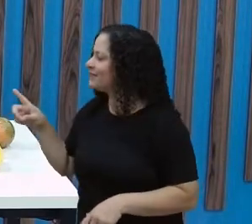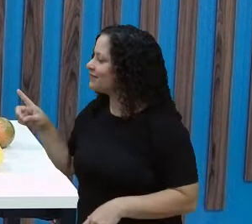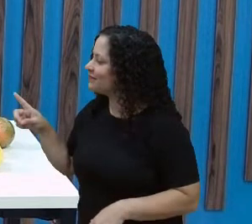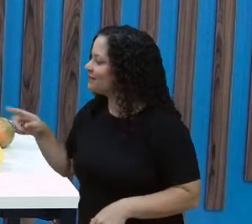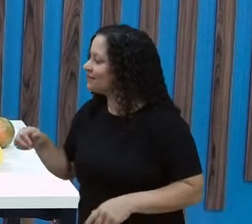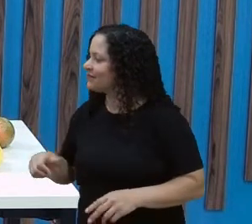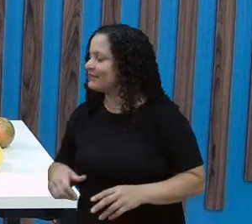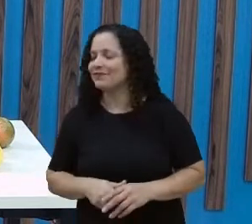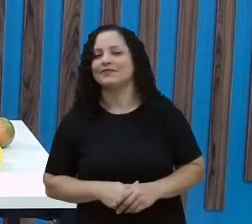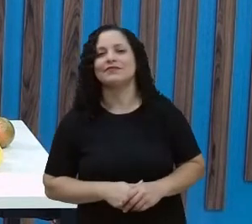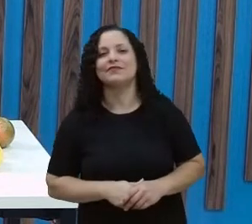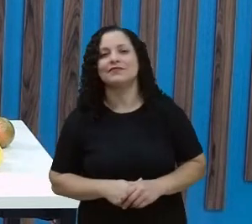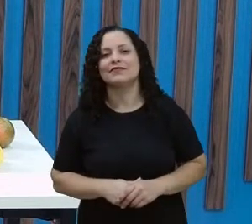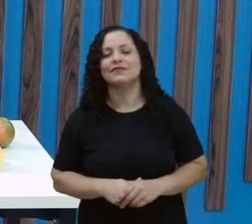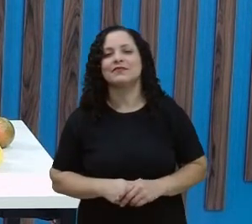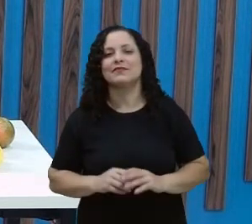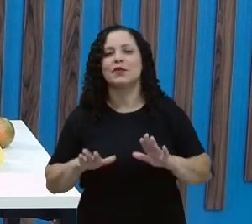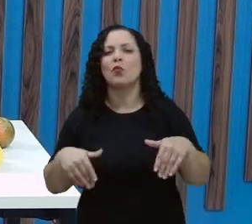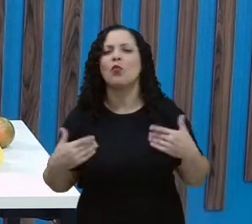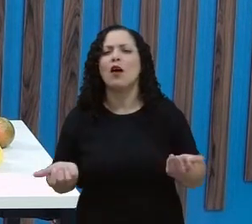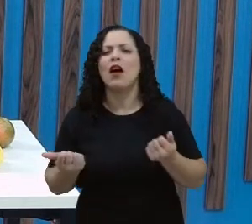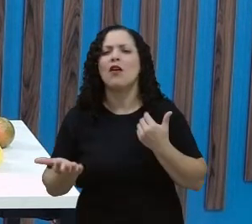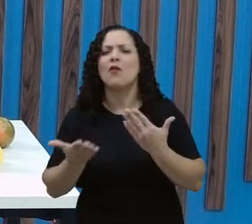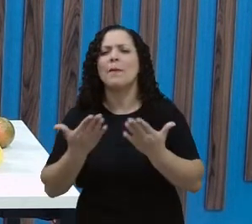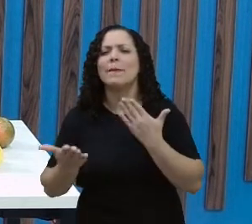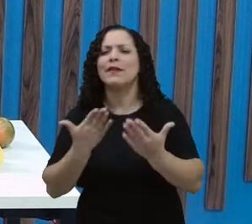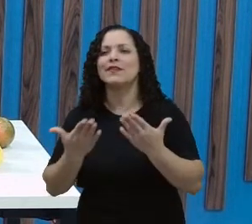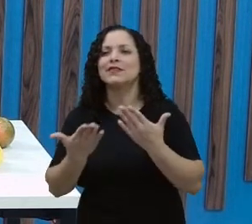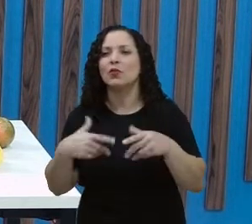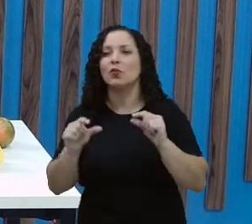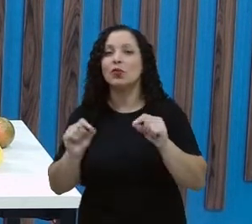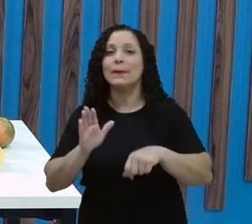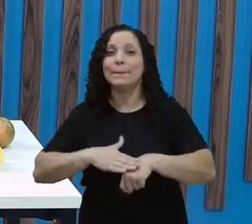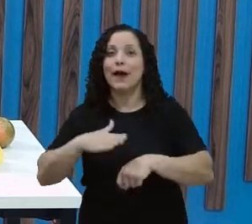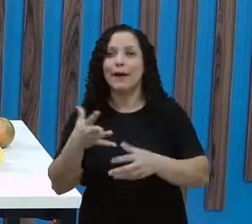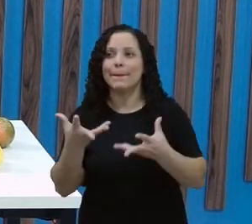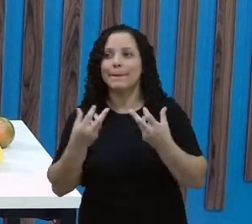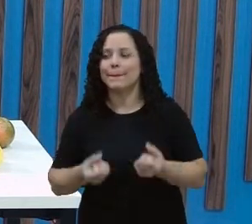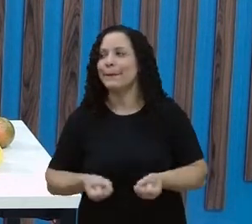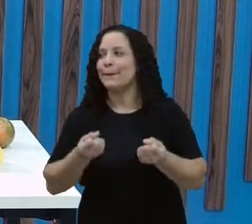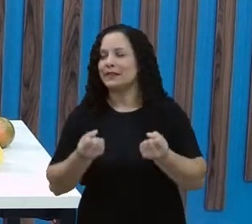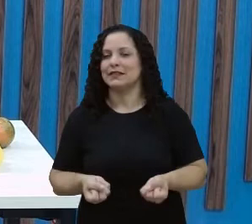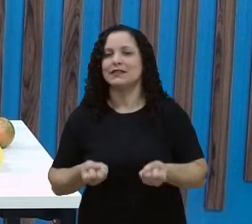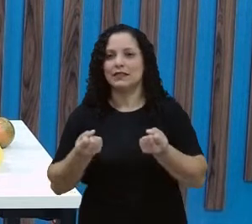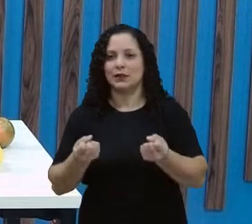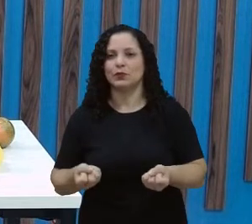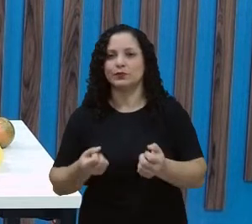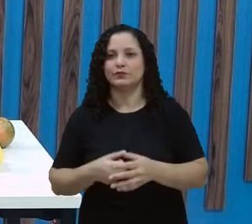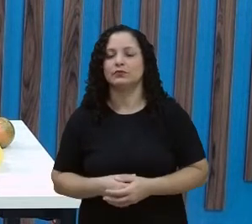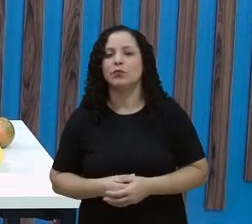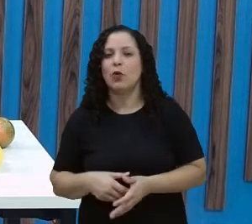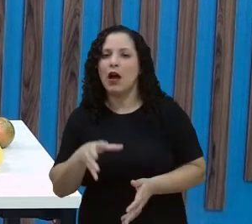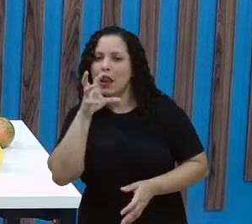Qual é a comparação que iremos fazer agora? O que pesa mais ainda? Será que é uma laranja cravo?